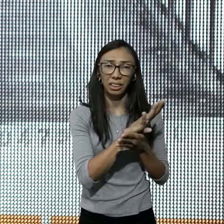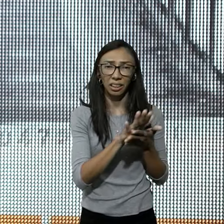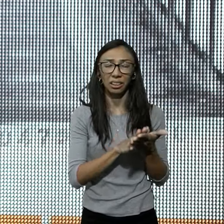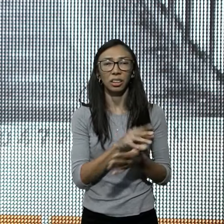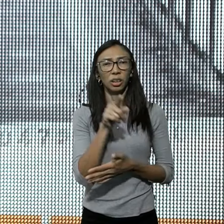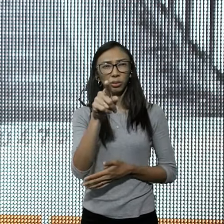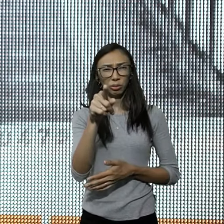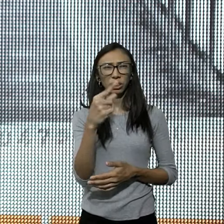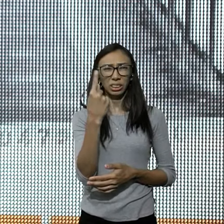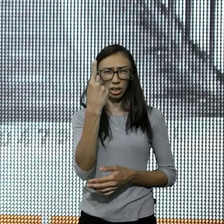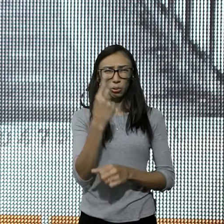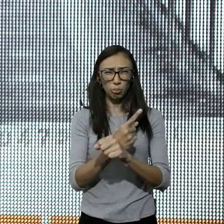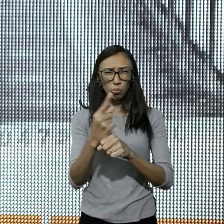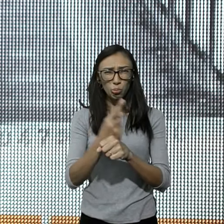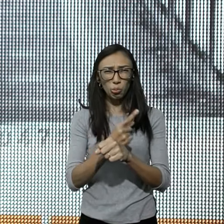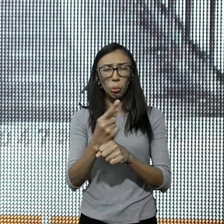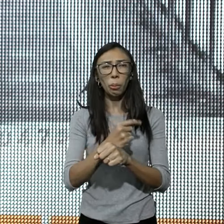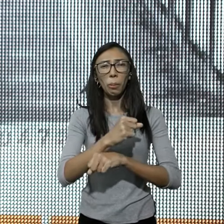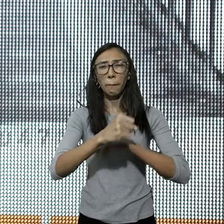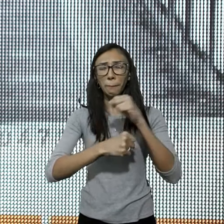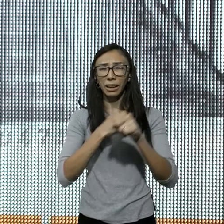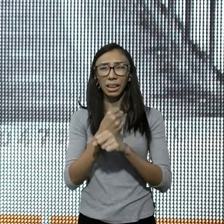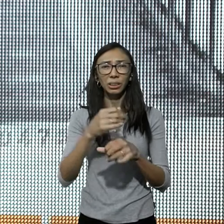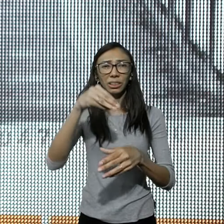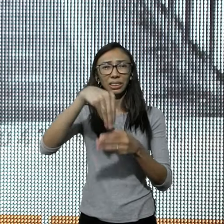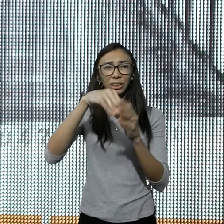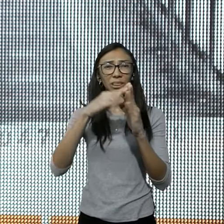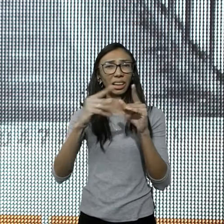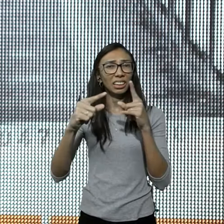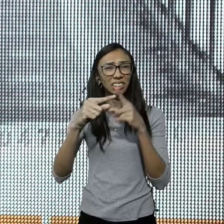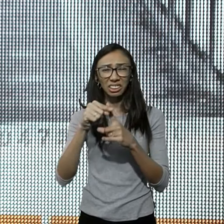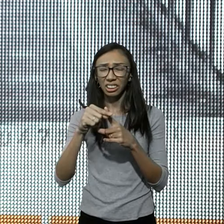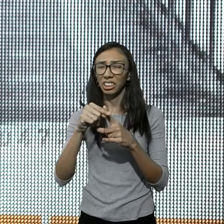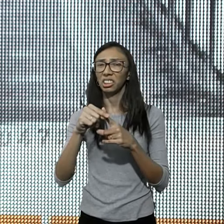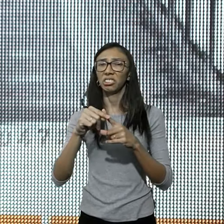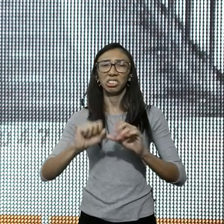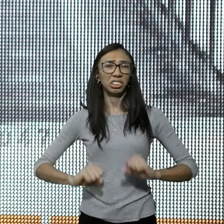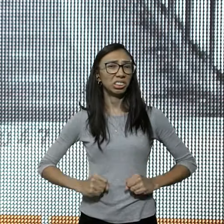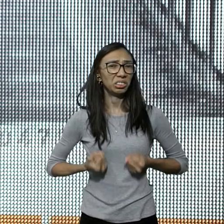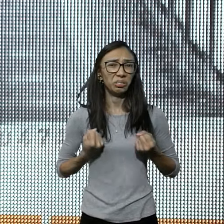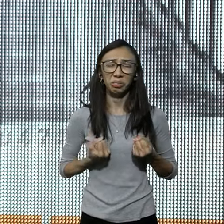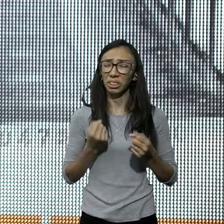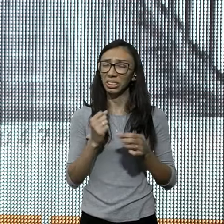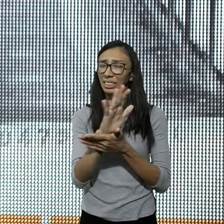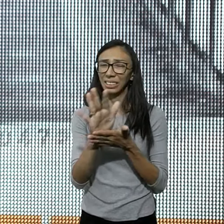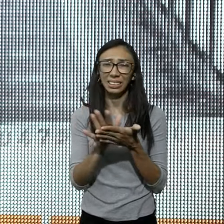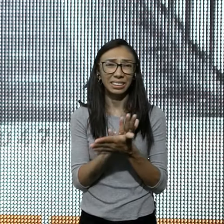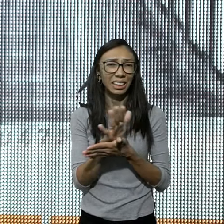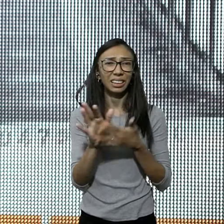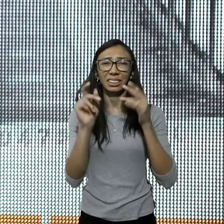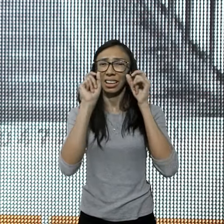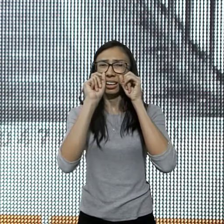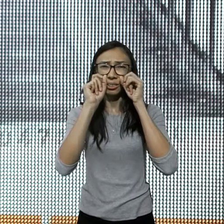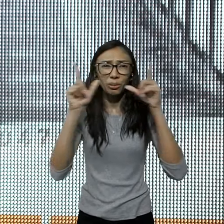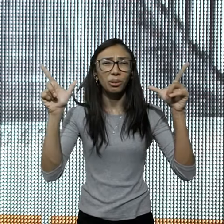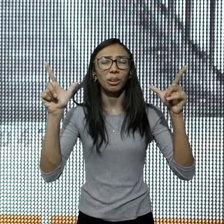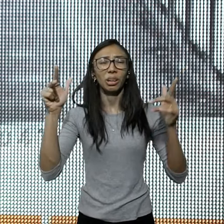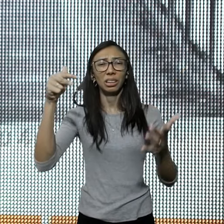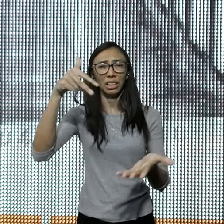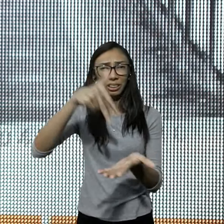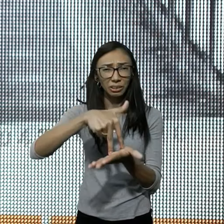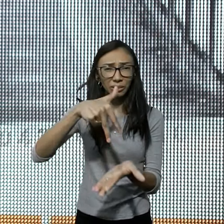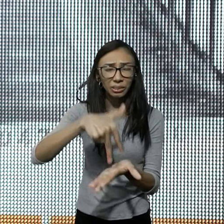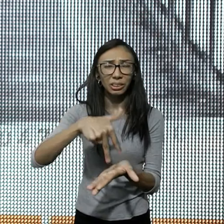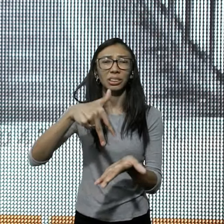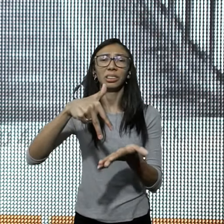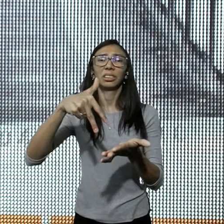está, mais de um ano, dentro da igreja, sem fazer nada, Deus, essa palavra, é para você, acorda, levante